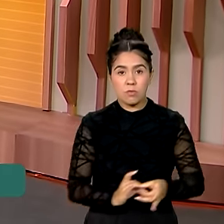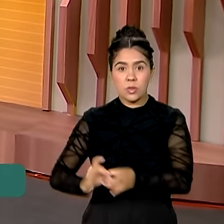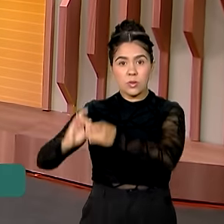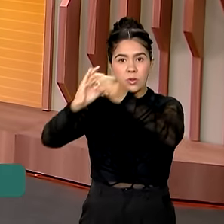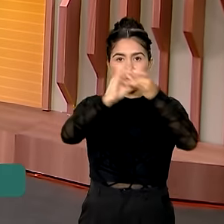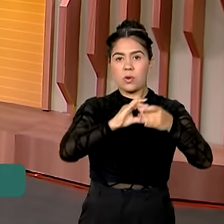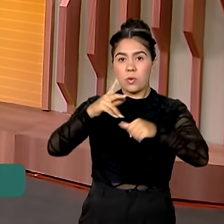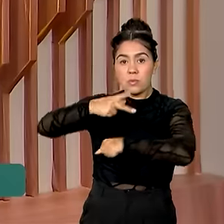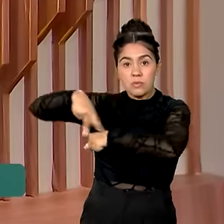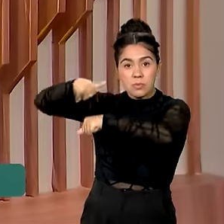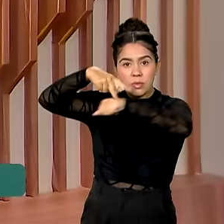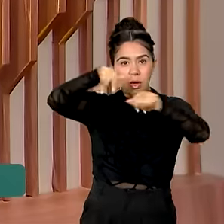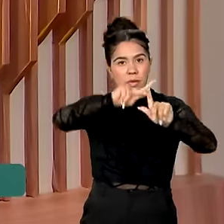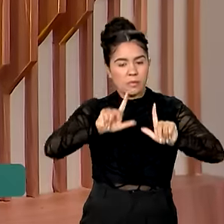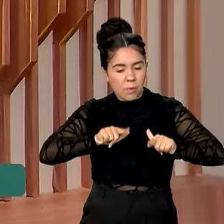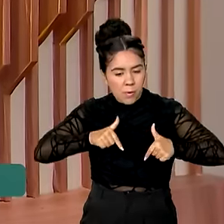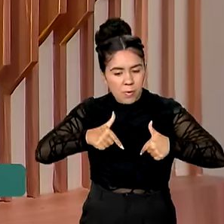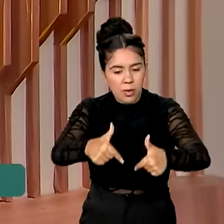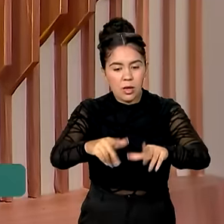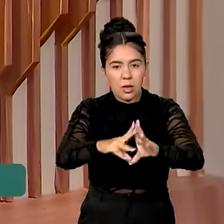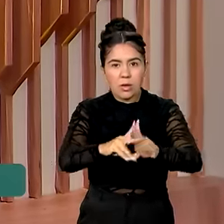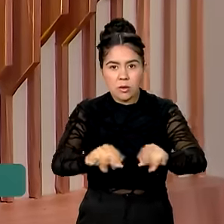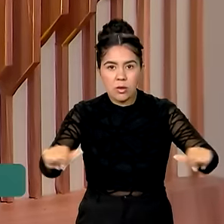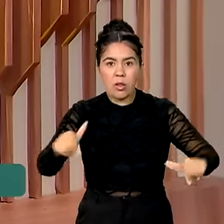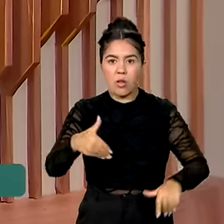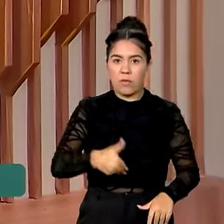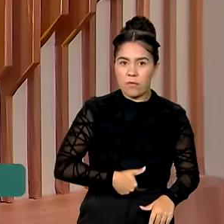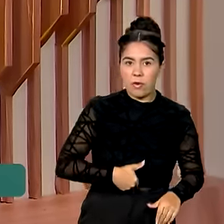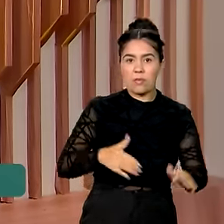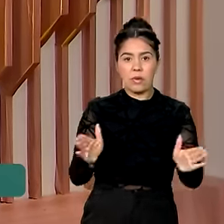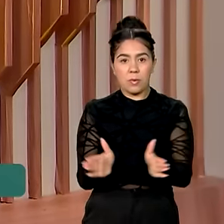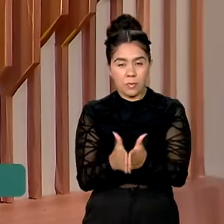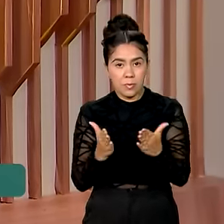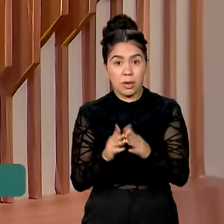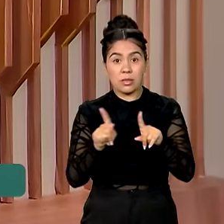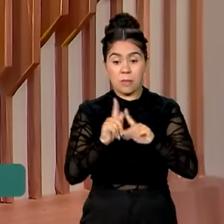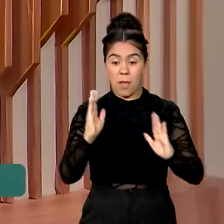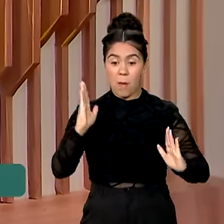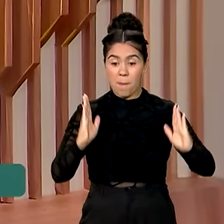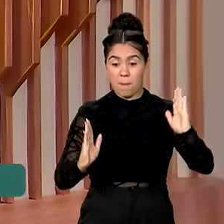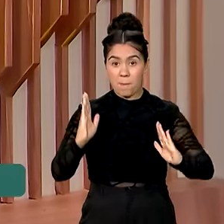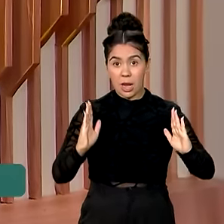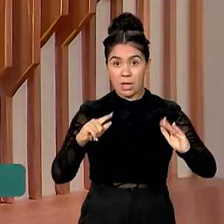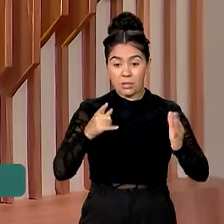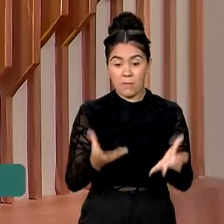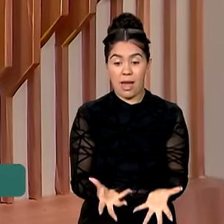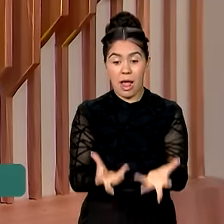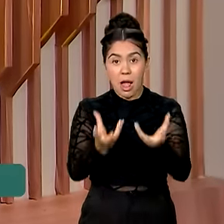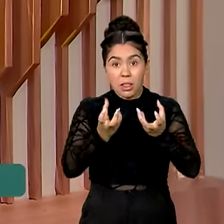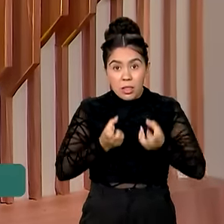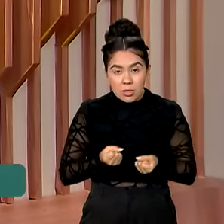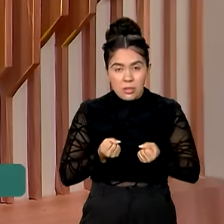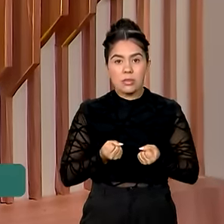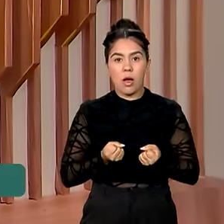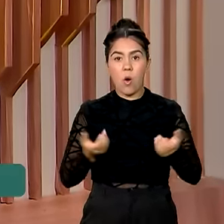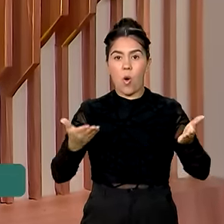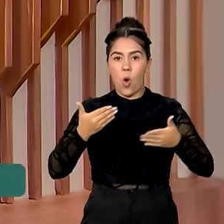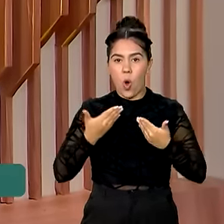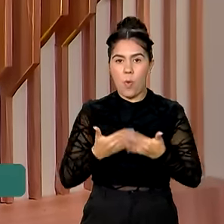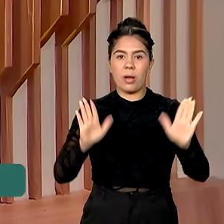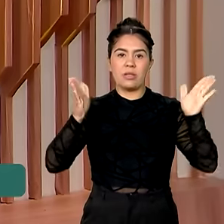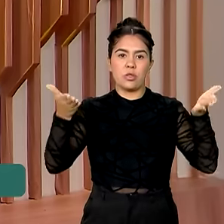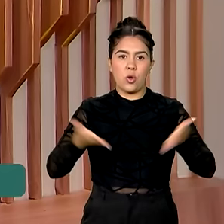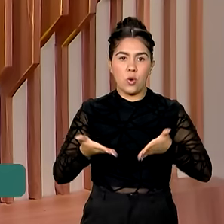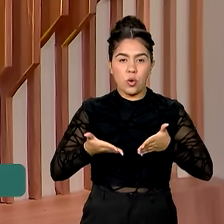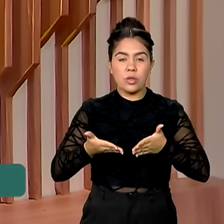e a pobreza. A adesão dos países e instituições começa hoje e a decisão final será dada